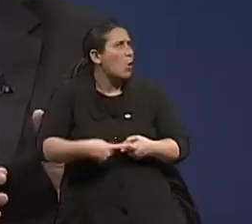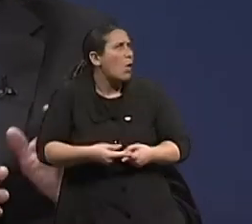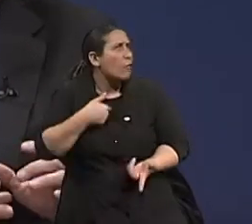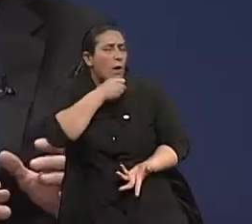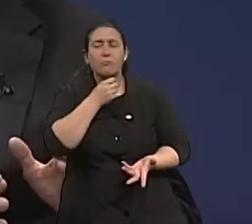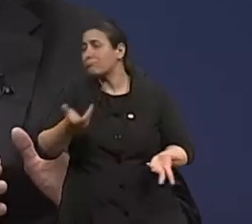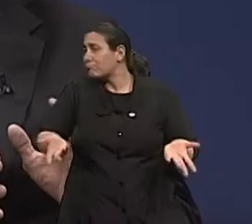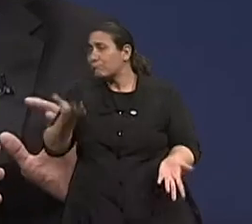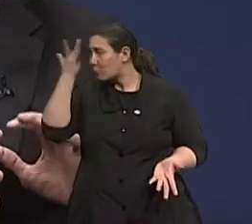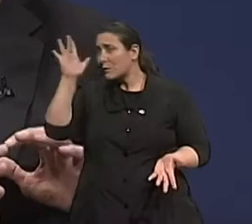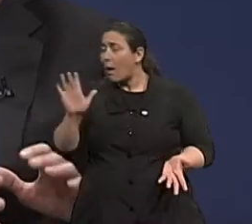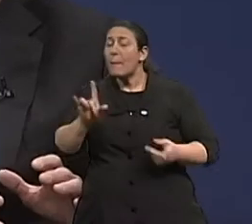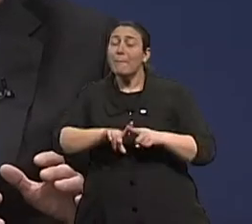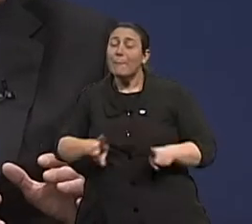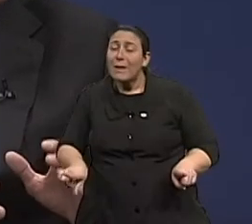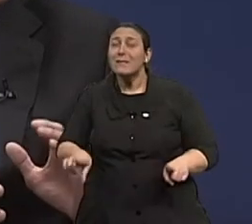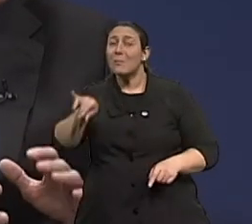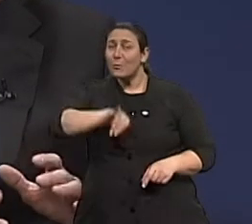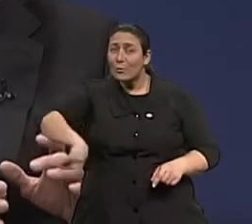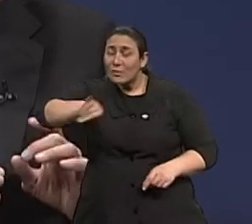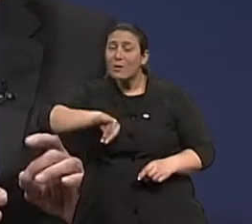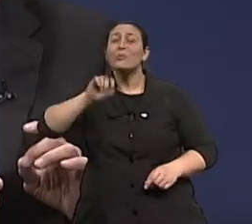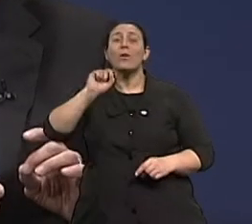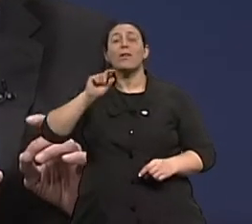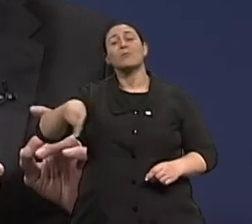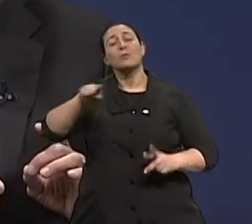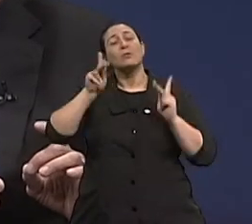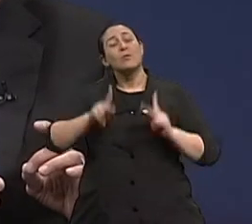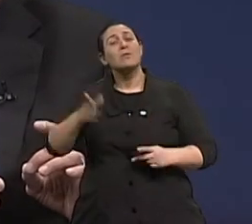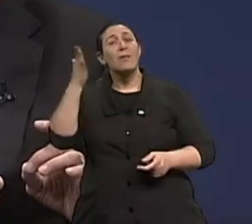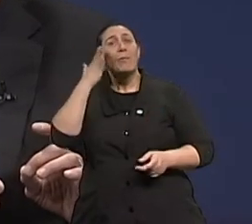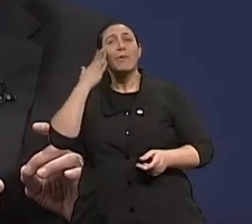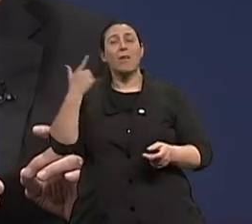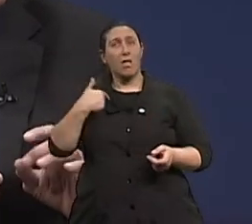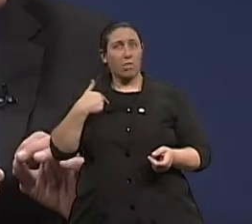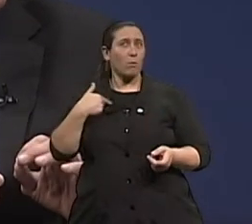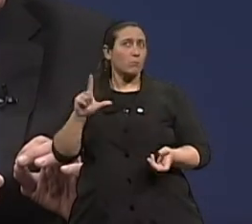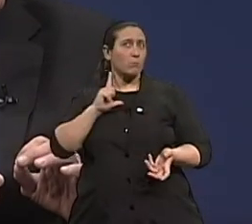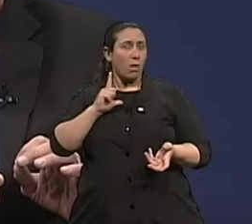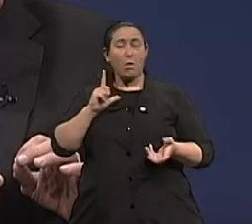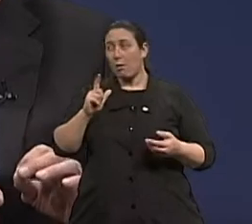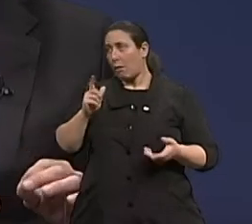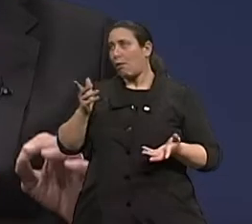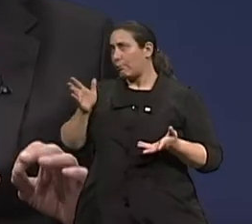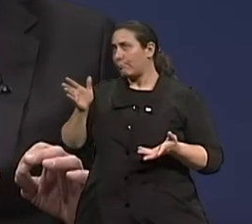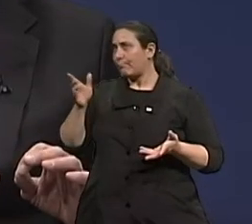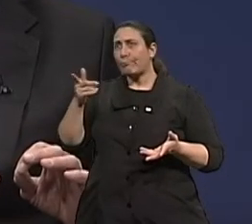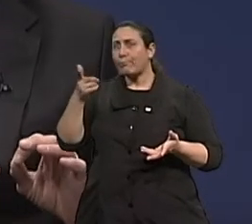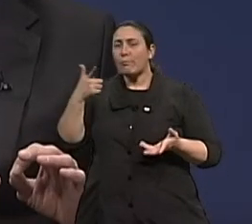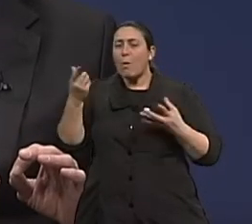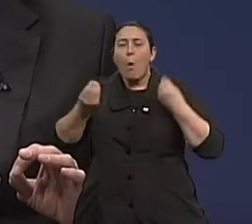E é bom que agora que se esclareça também, não existe nenhuma intervenção, Isabel, nenhuma, que